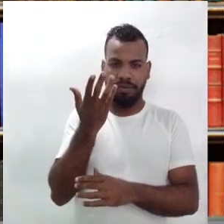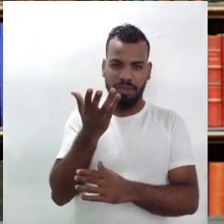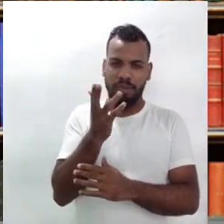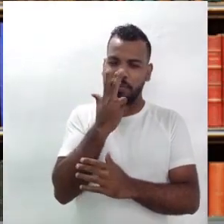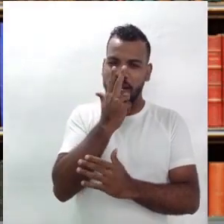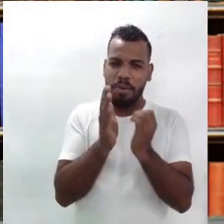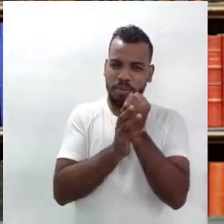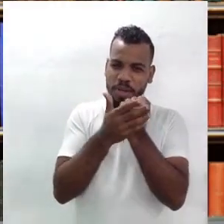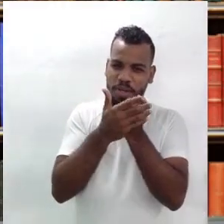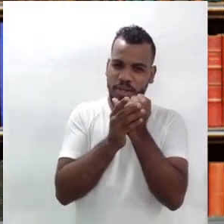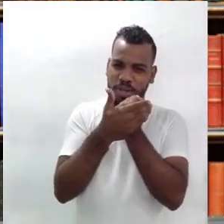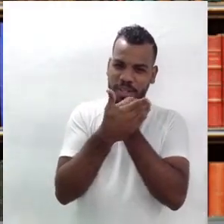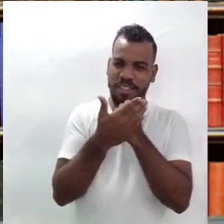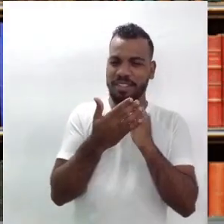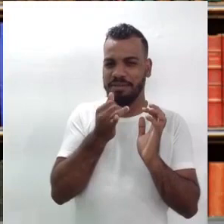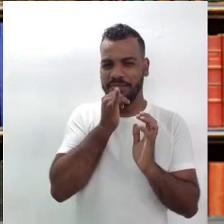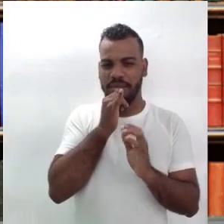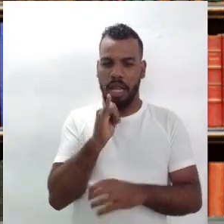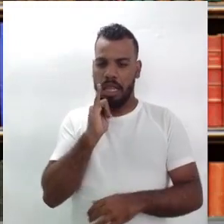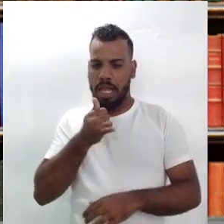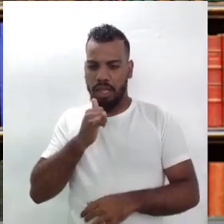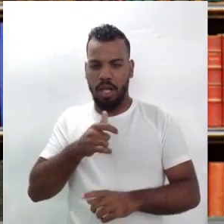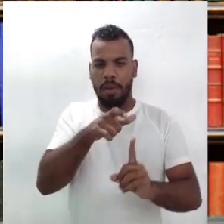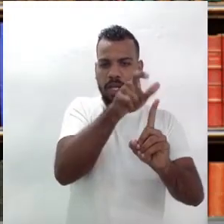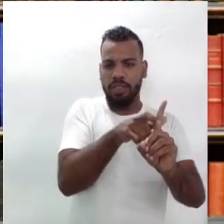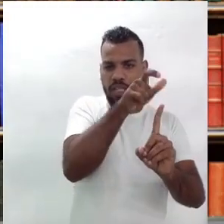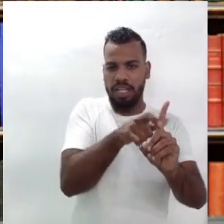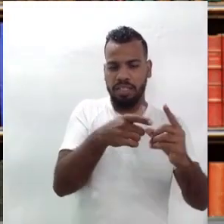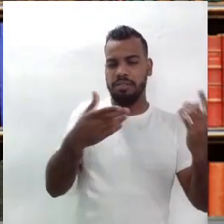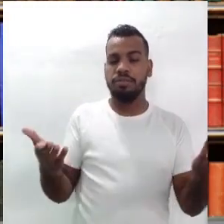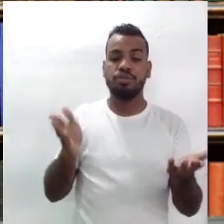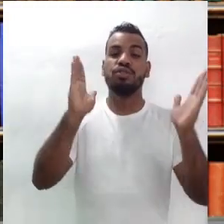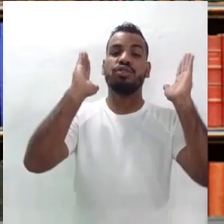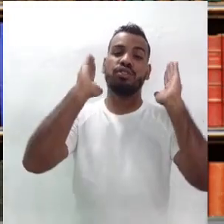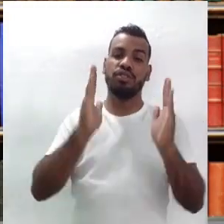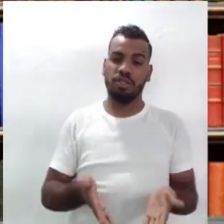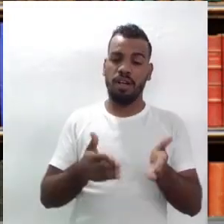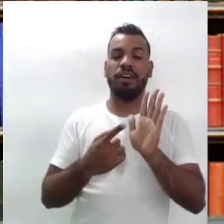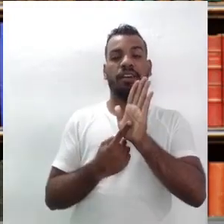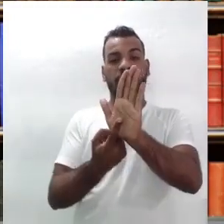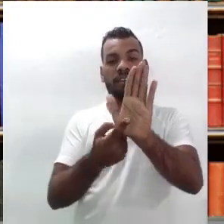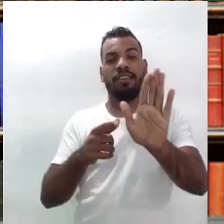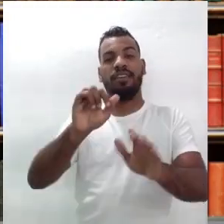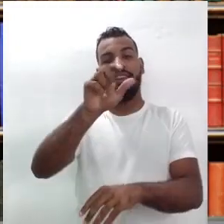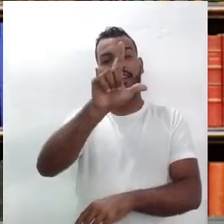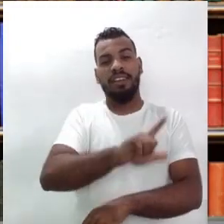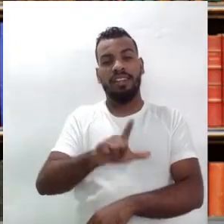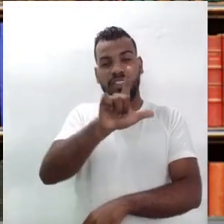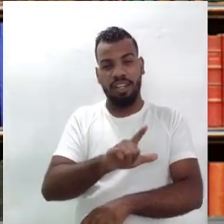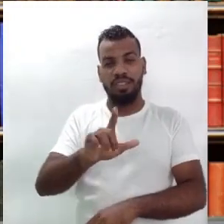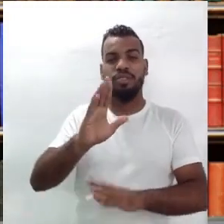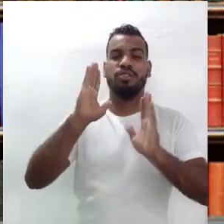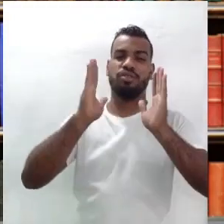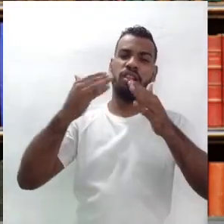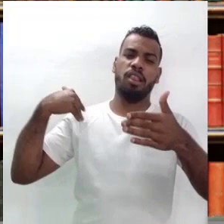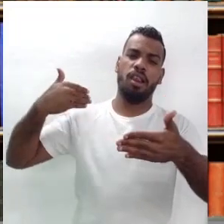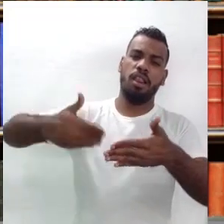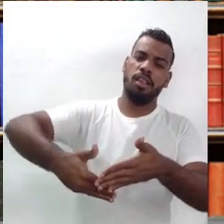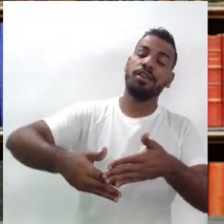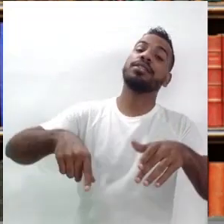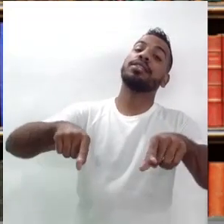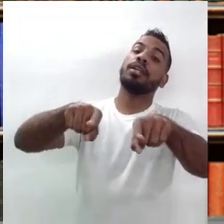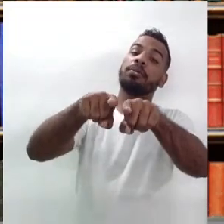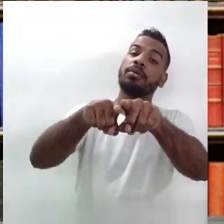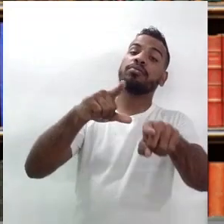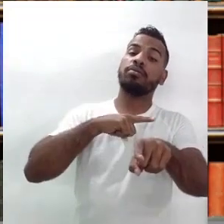escondido entre o narrador e o personagem. Isso já aparece na literatura de cordel por muito tempo e que